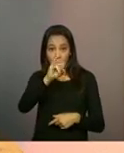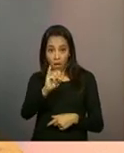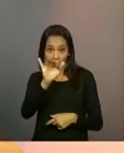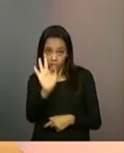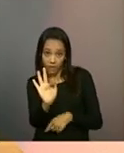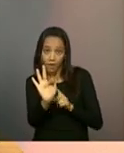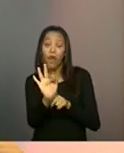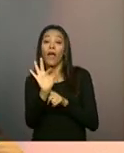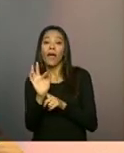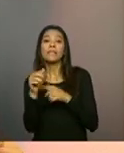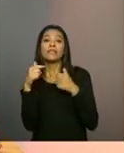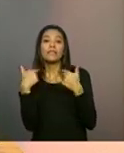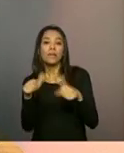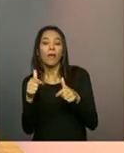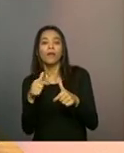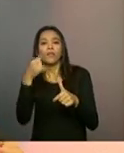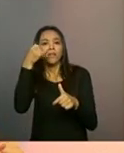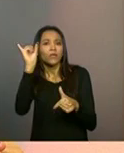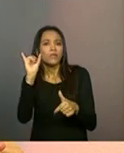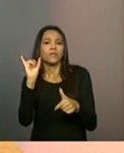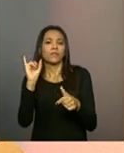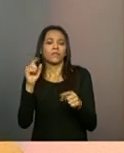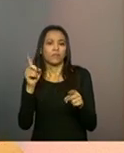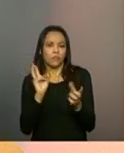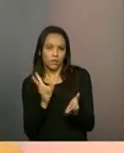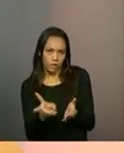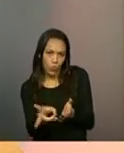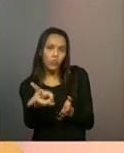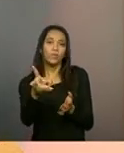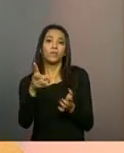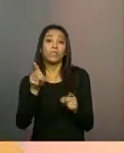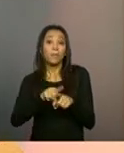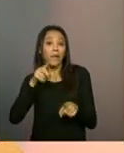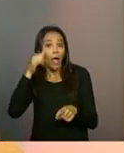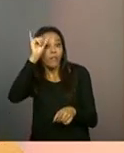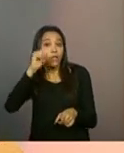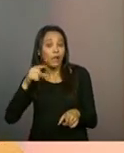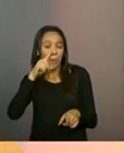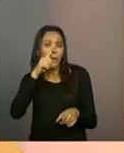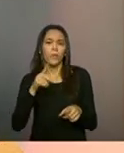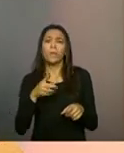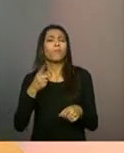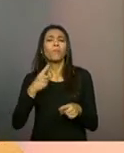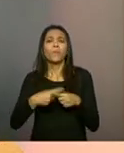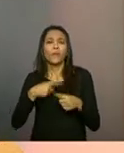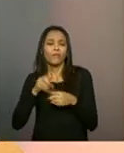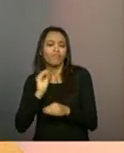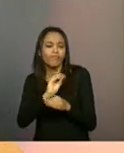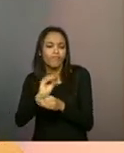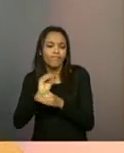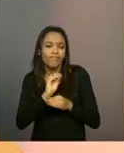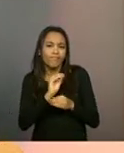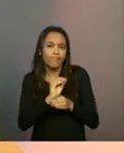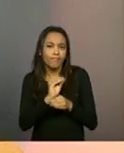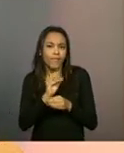preventivas, protetivas e proativas. Preventiva nesse sentido mesmo de